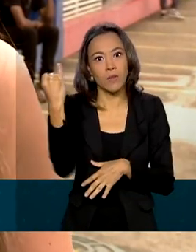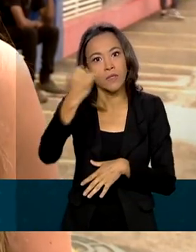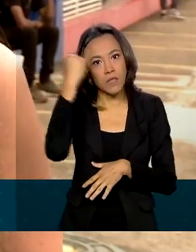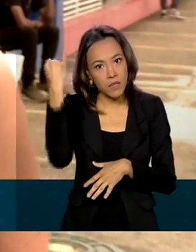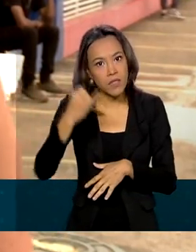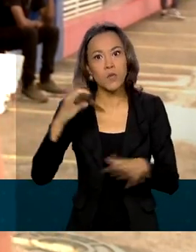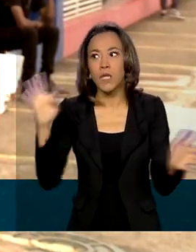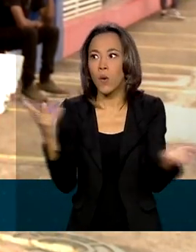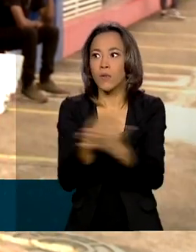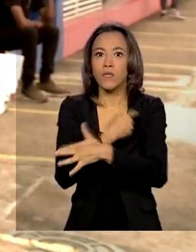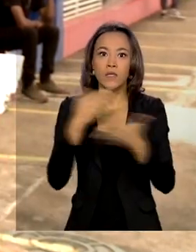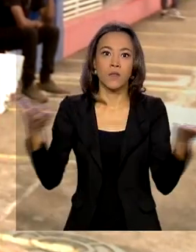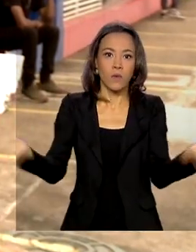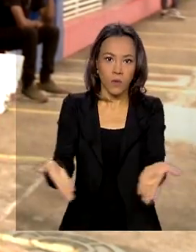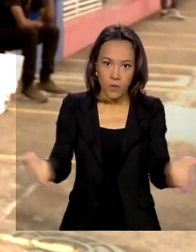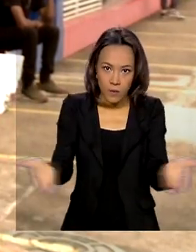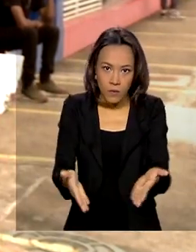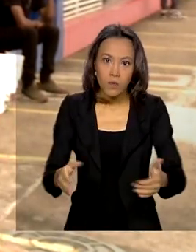momento que a gente está vivendo.